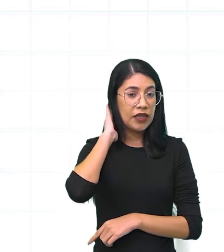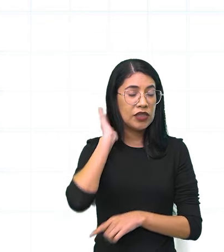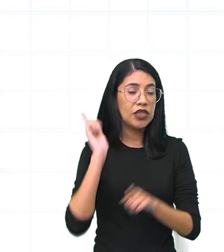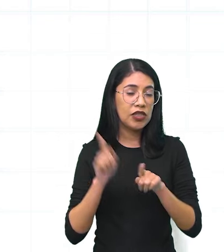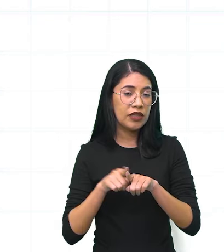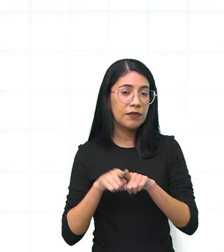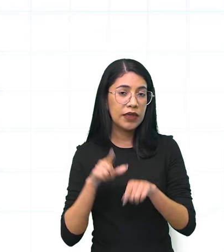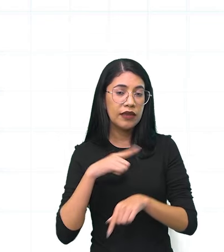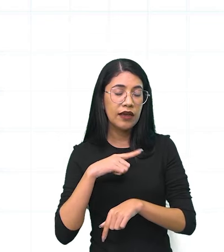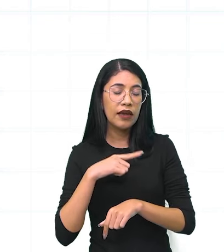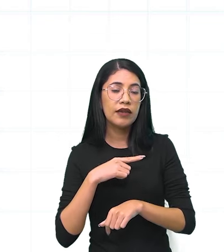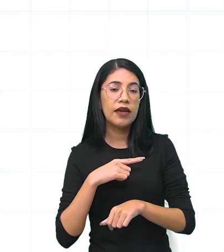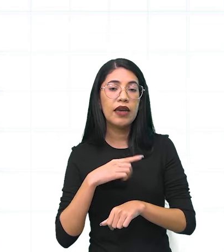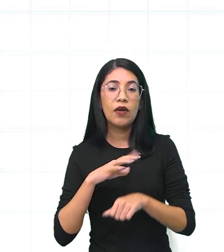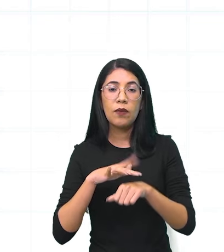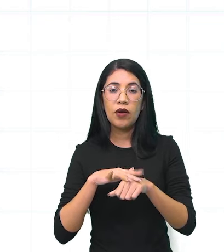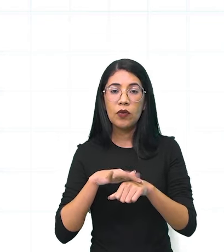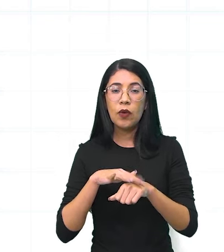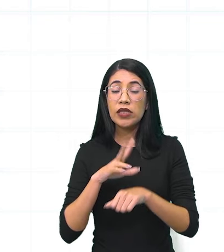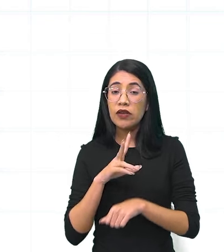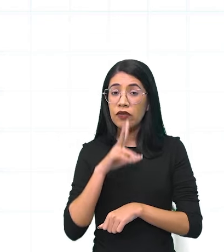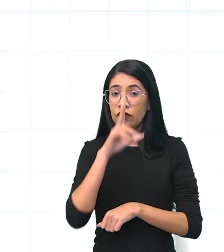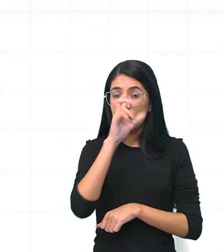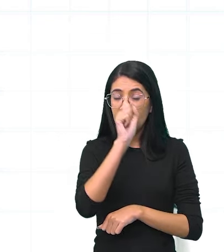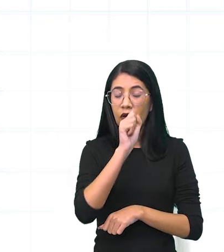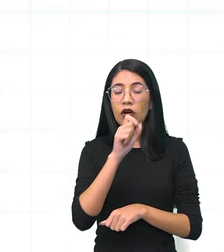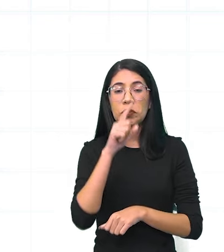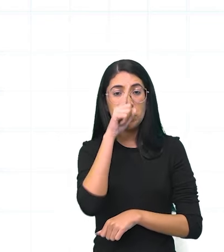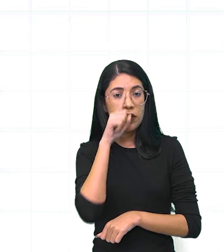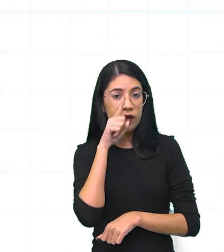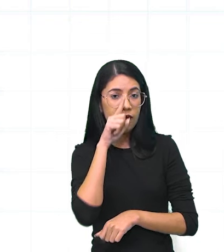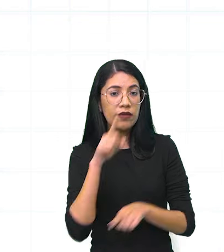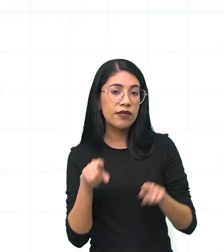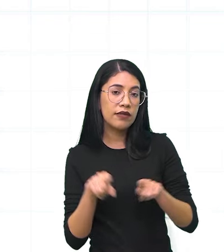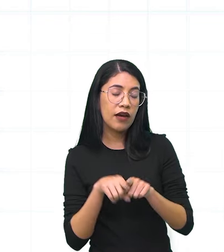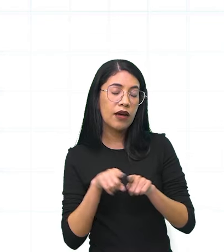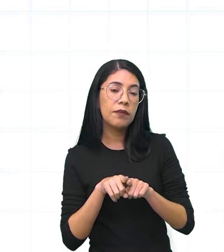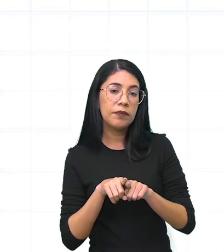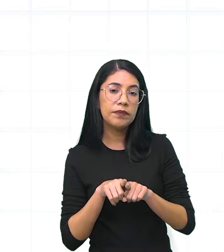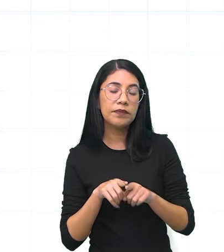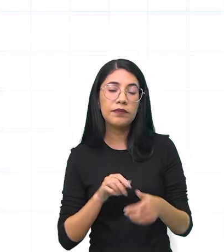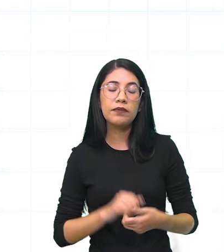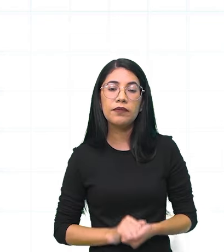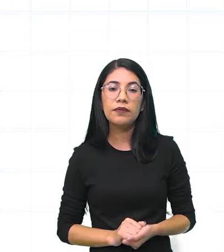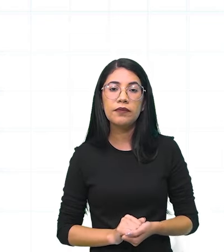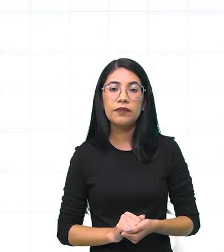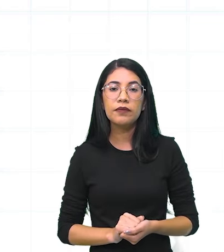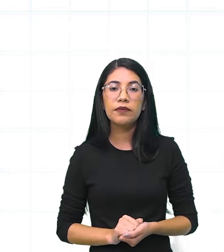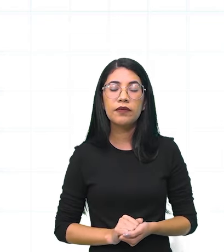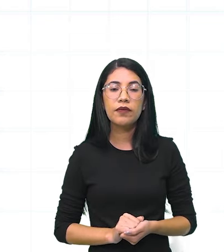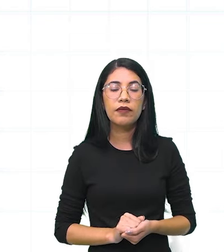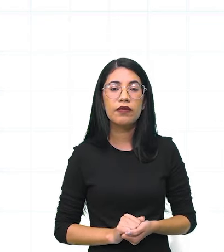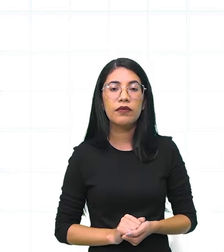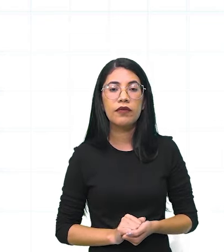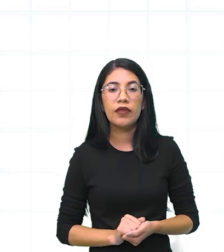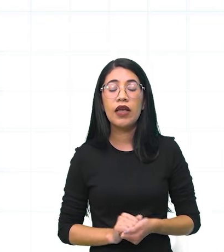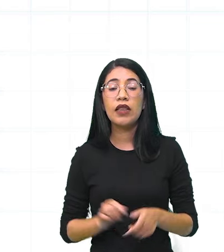minigite é uma doença muito forte, muito agressiva, certo? E ela é bastante também o quê? É